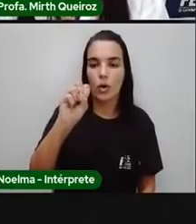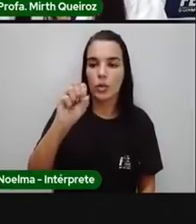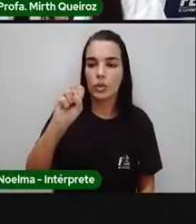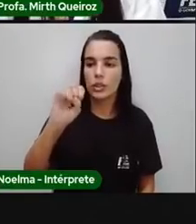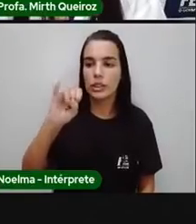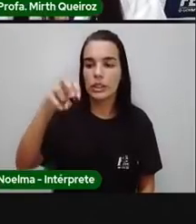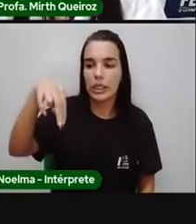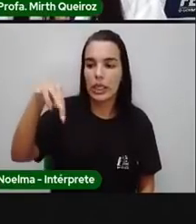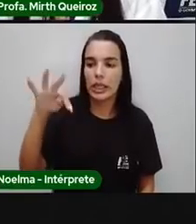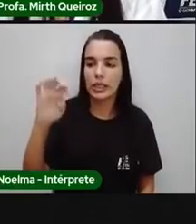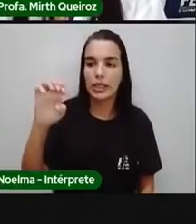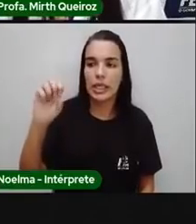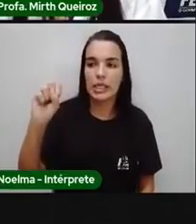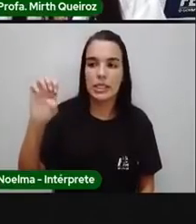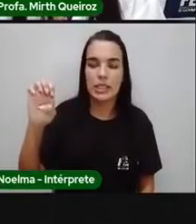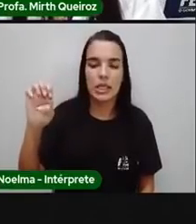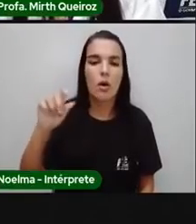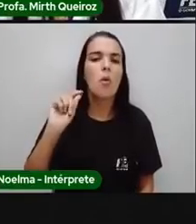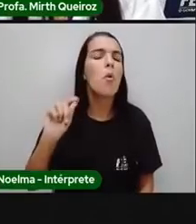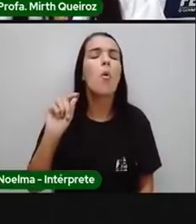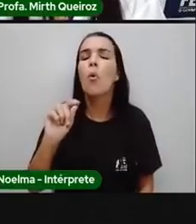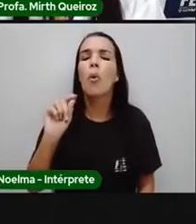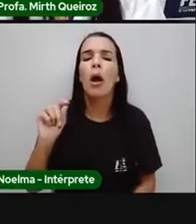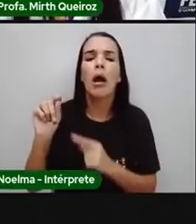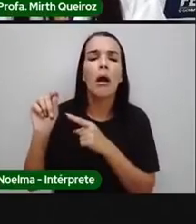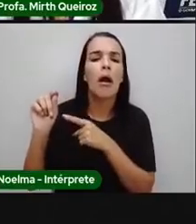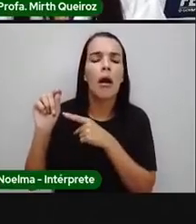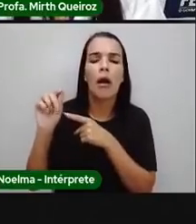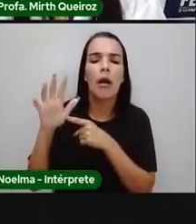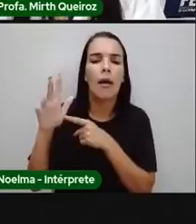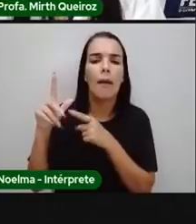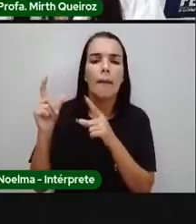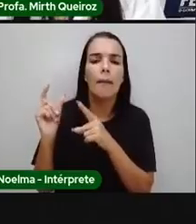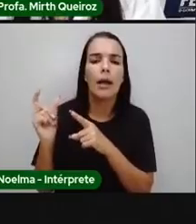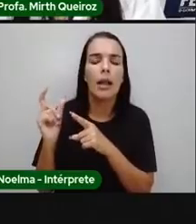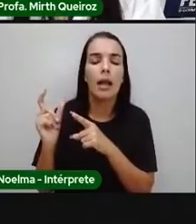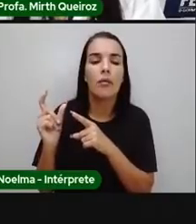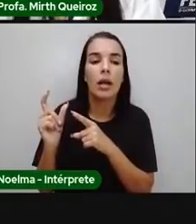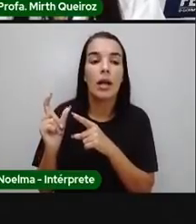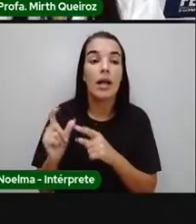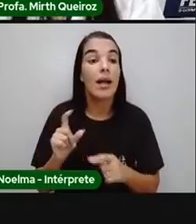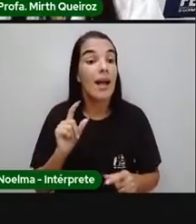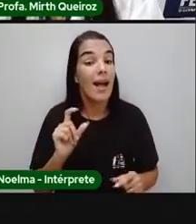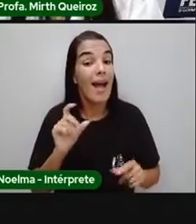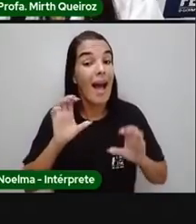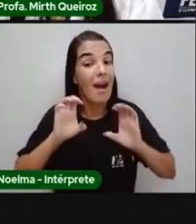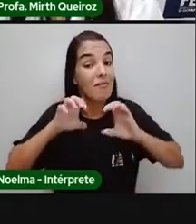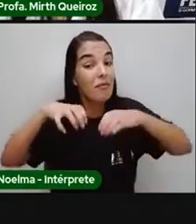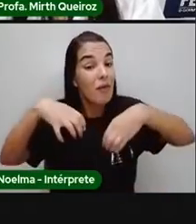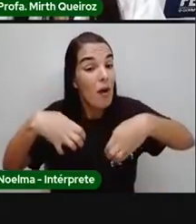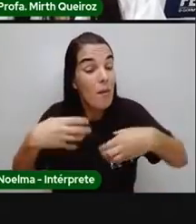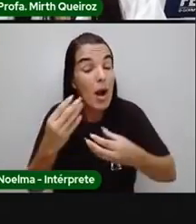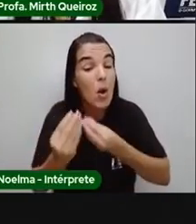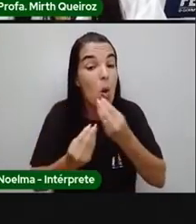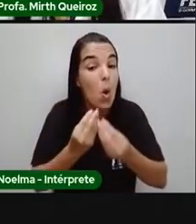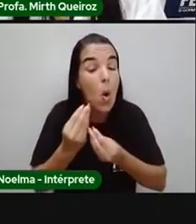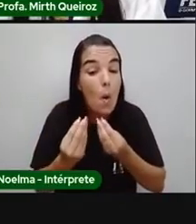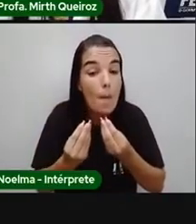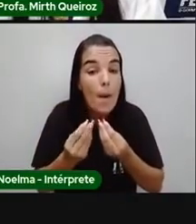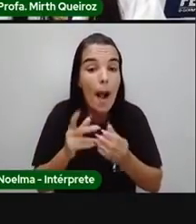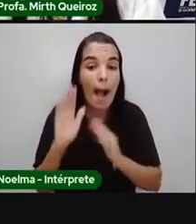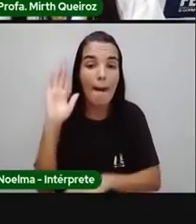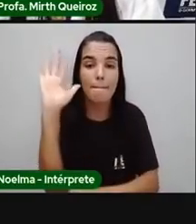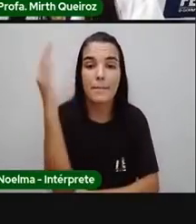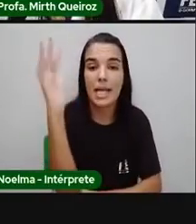fotossíntese? Fotossíntese é a forma como as plantas, elas produzem seu próprio alimento e elas respiram.